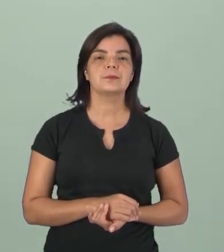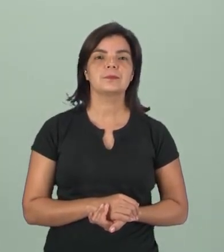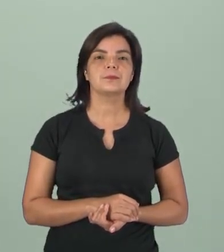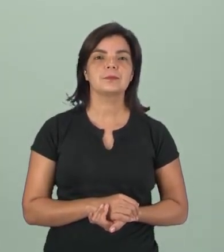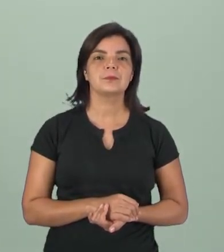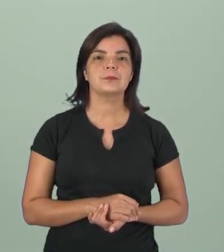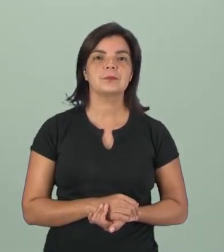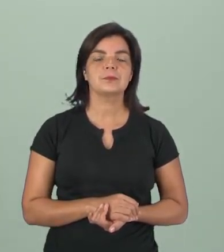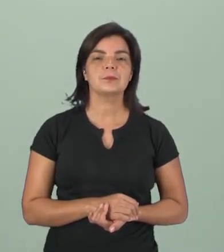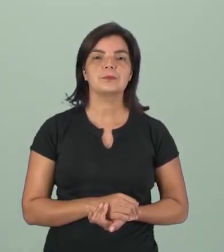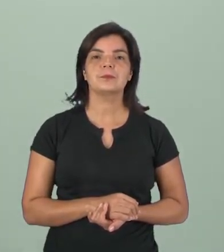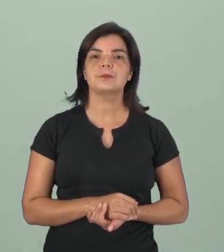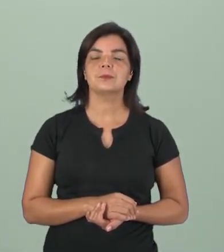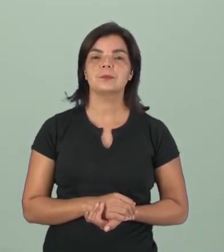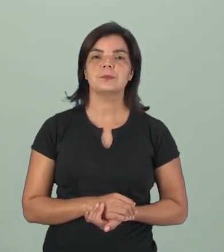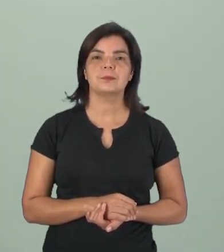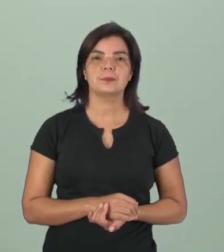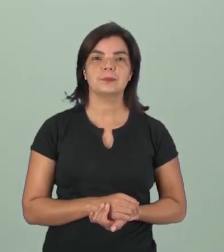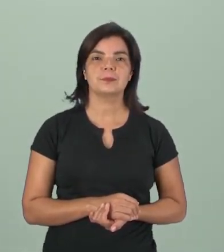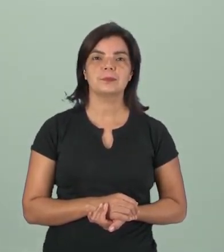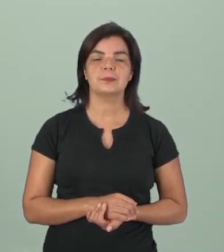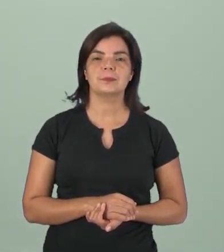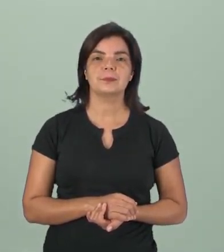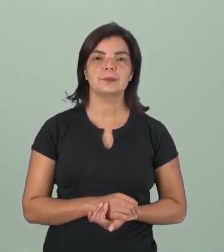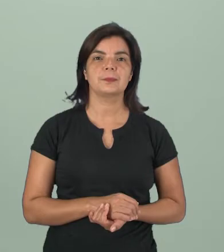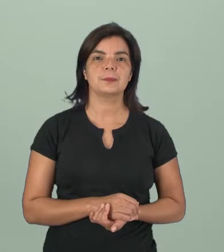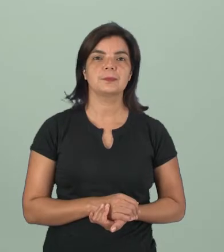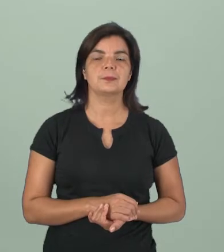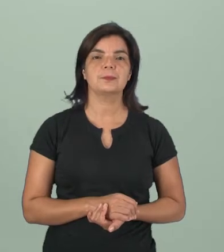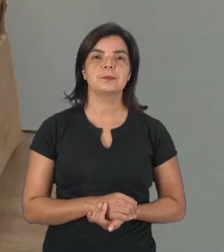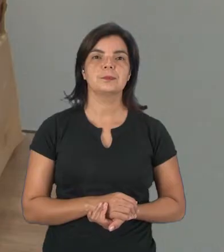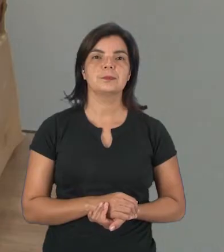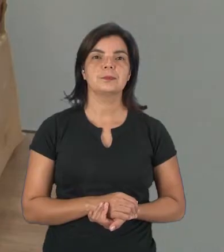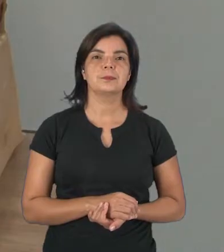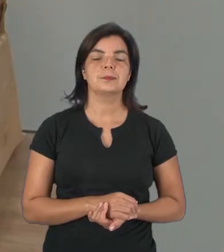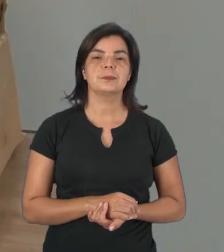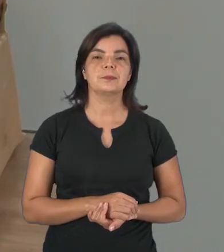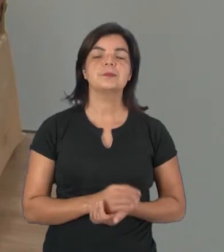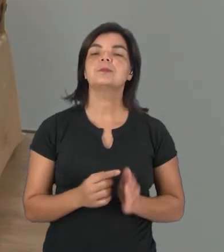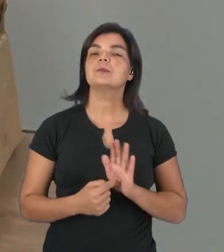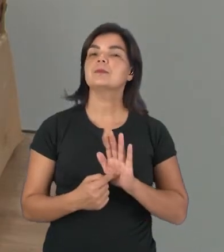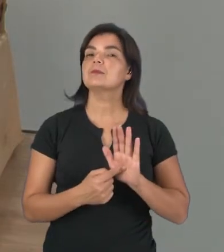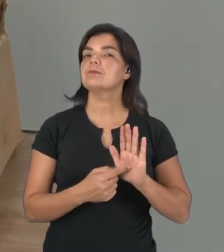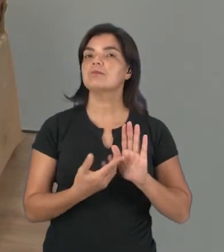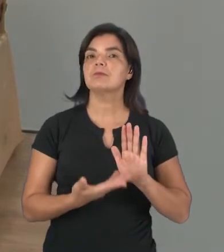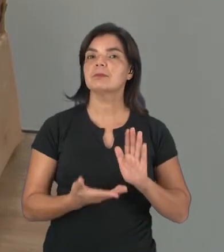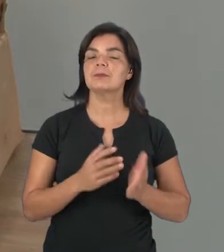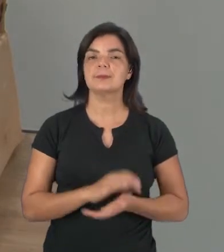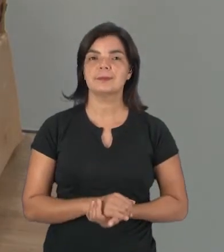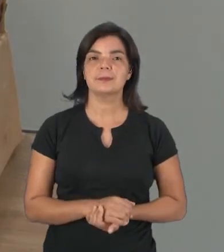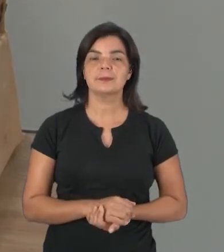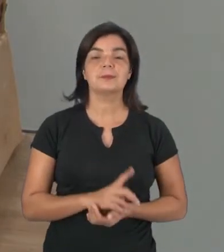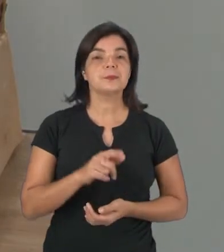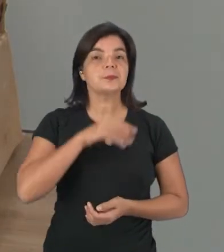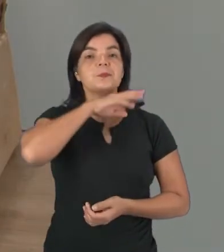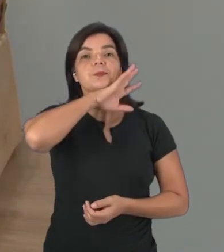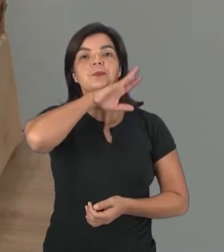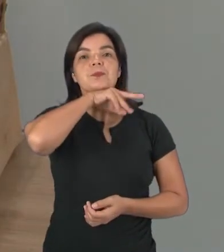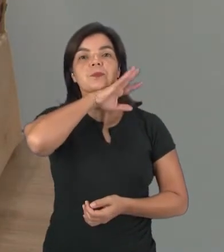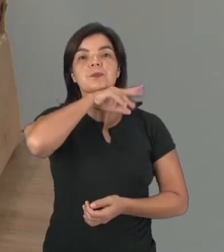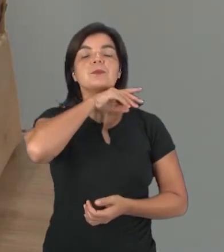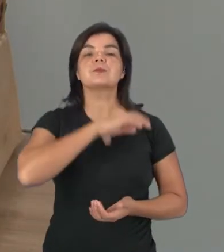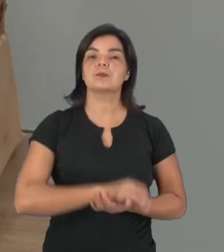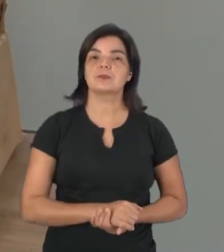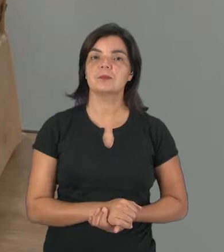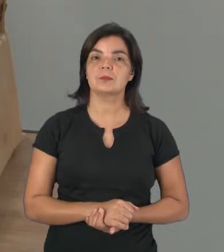Vou mostrar mais um animal. E este aqui? É um animal